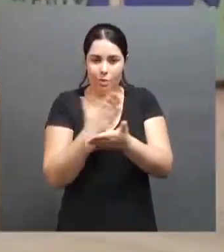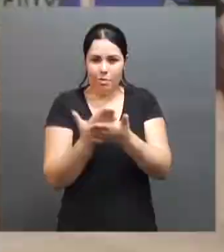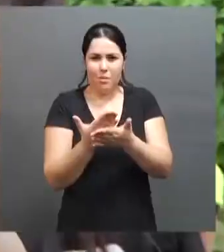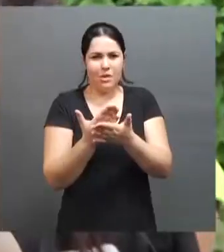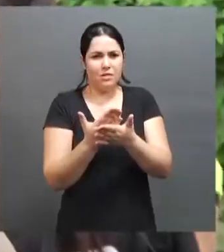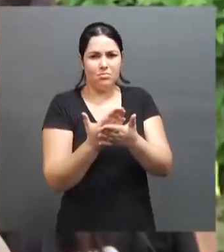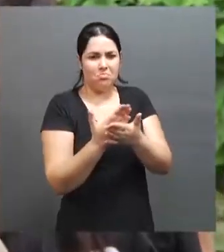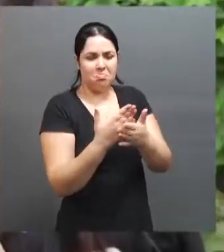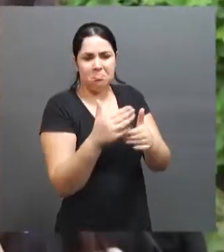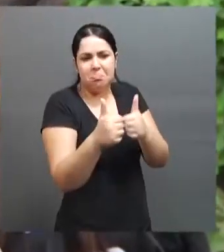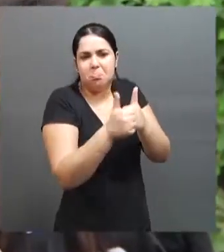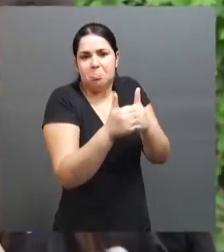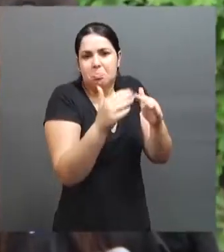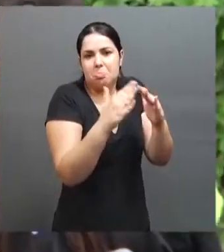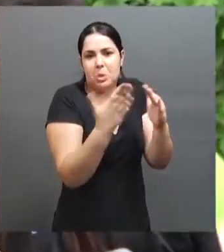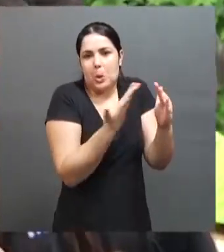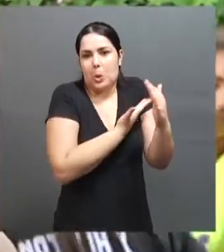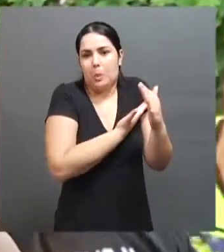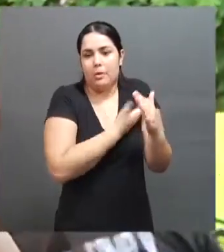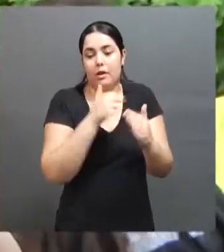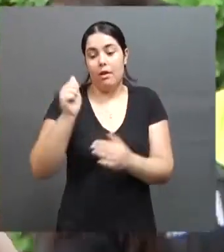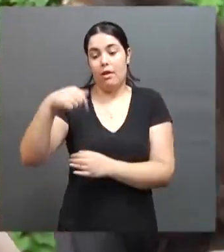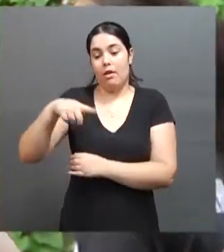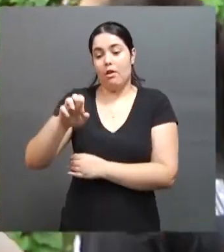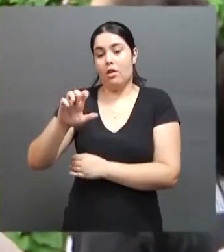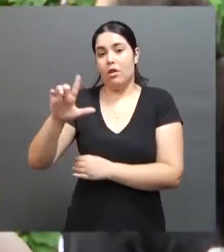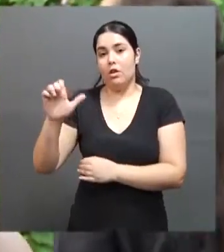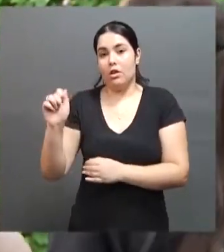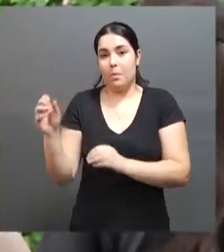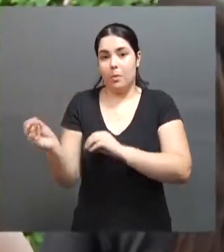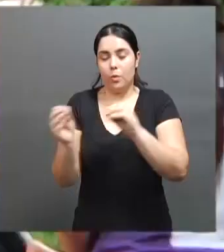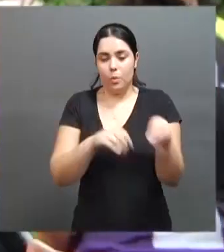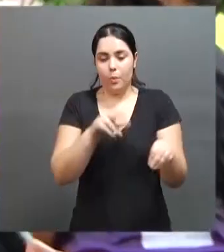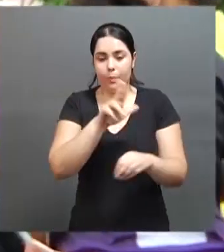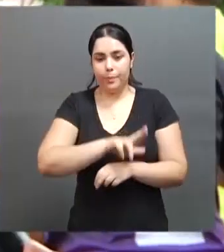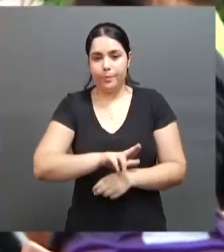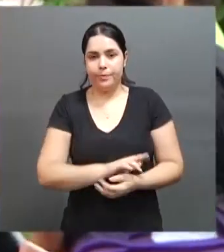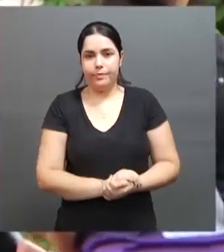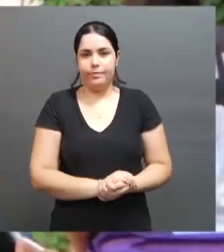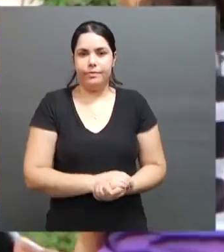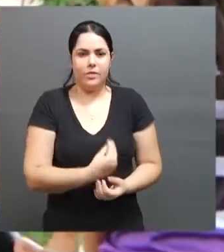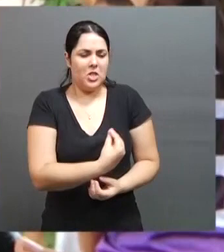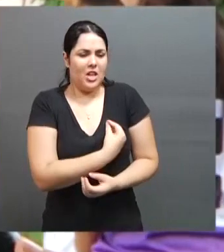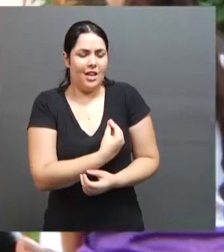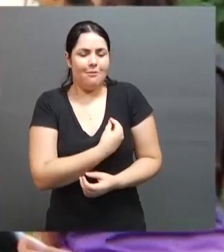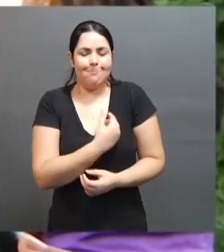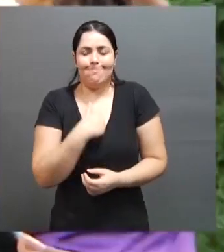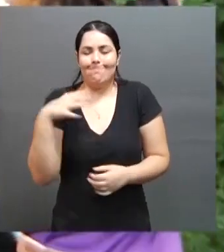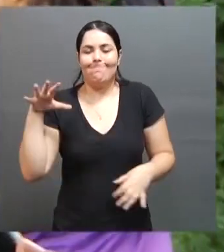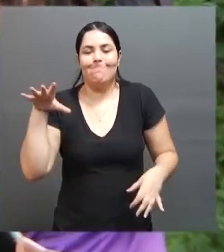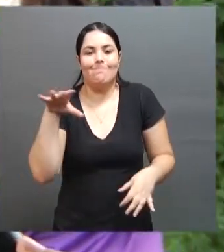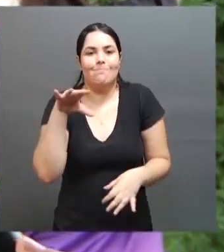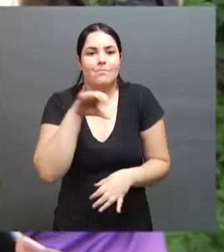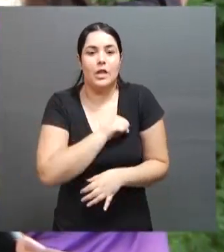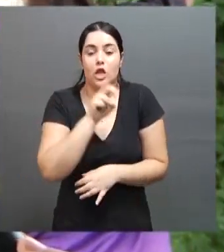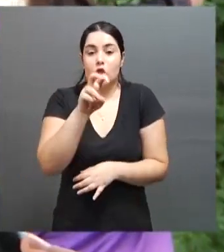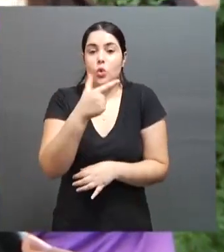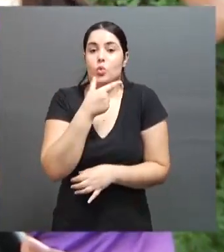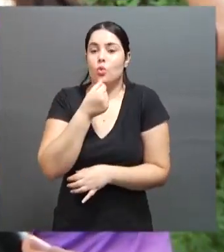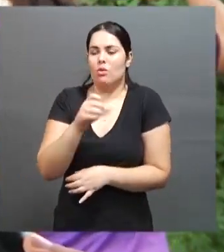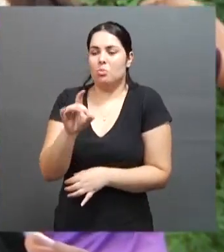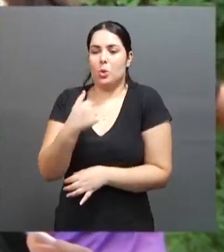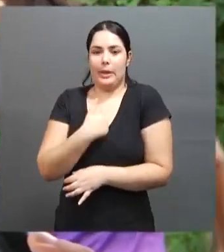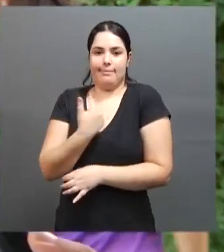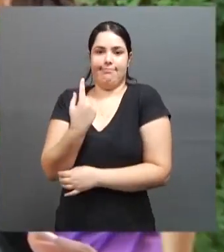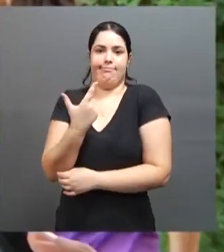amigos. Foi assim com a Ângela, logo quando se mudou para Uberlândia. Toda vida é a paixão. Minha casa é cinco homens, só eu de mulher.